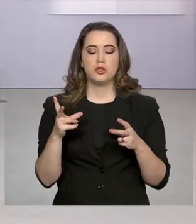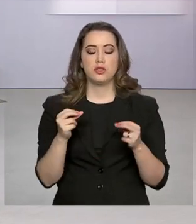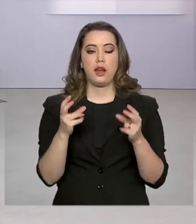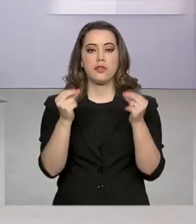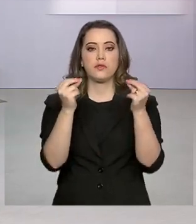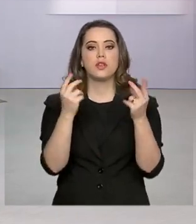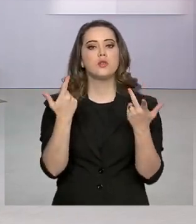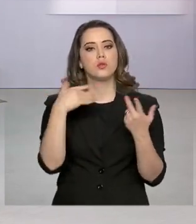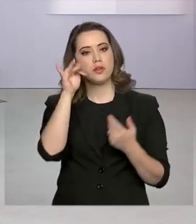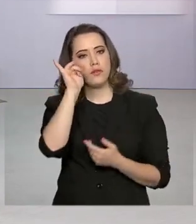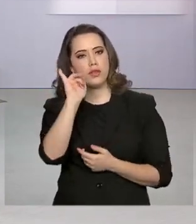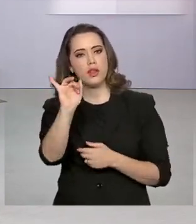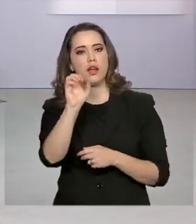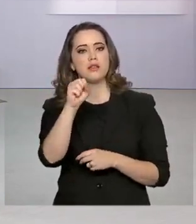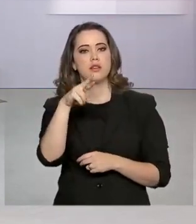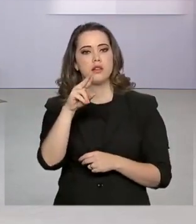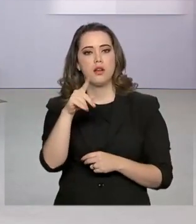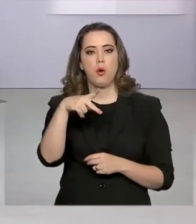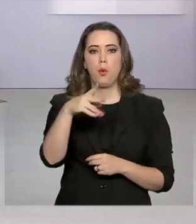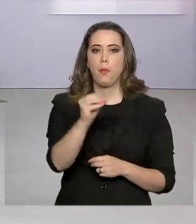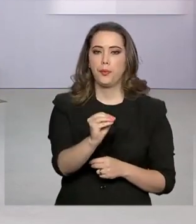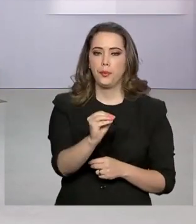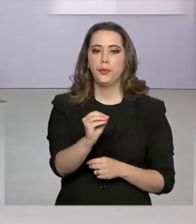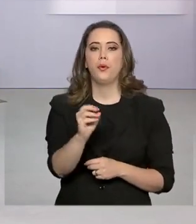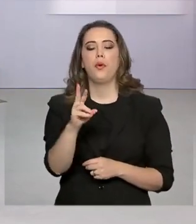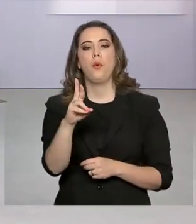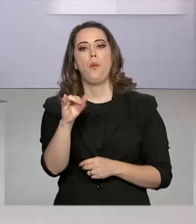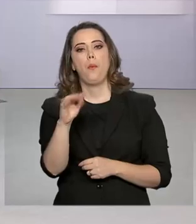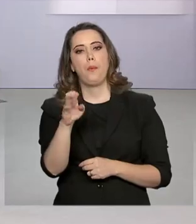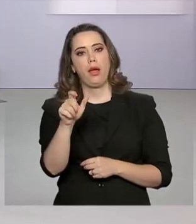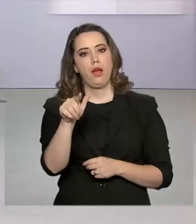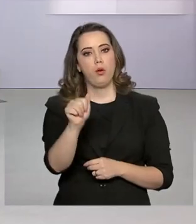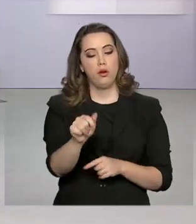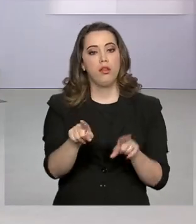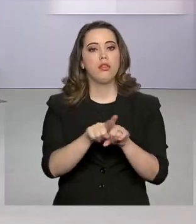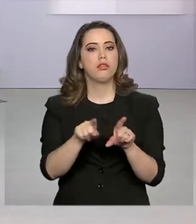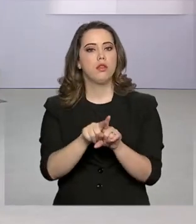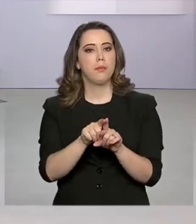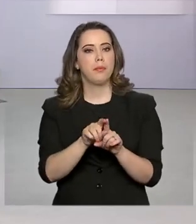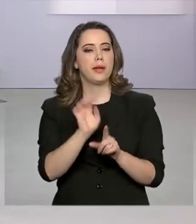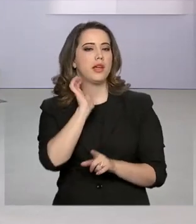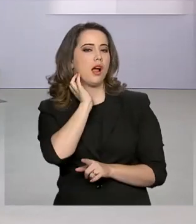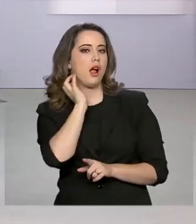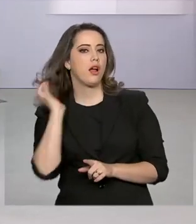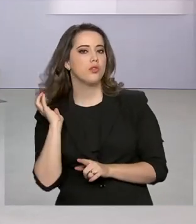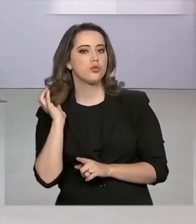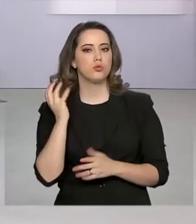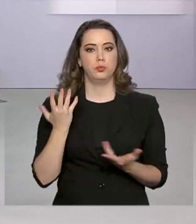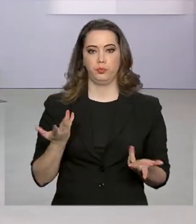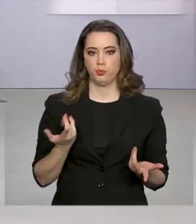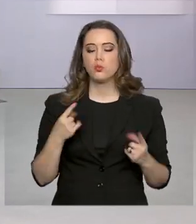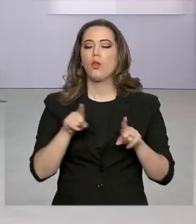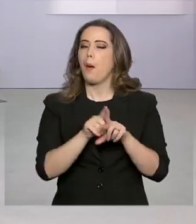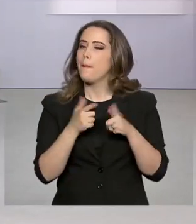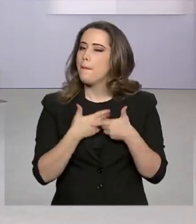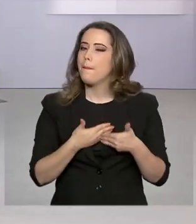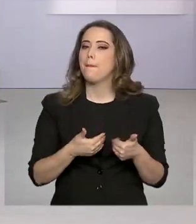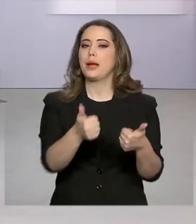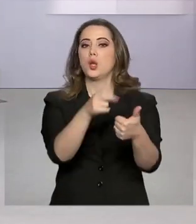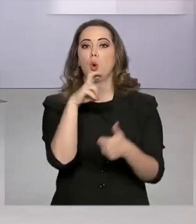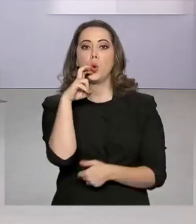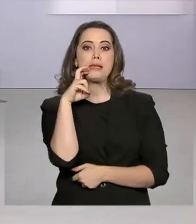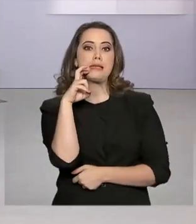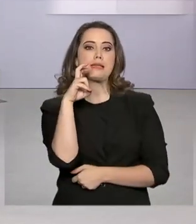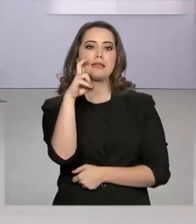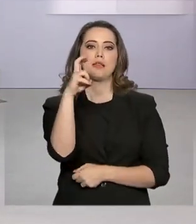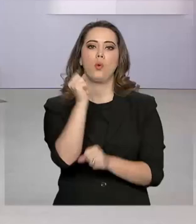A vacina é contra sarampo, rubela e cachumba. O resultado, segundo o Ministério da Saúde, é o melhor dos últimos cinco anos e